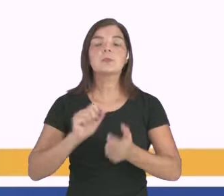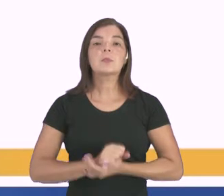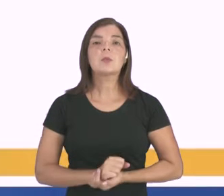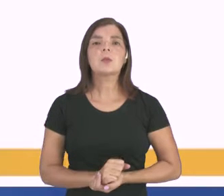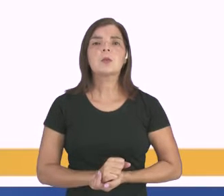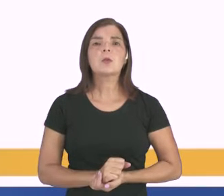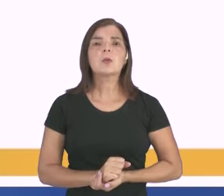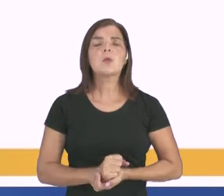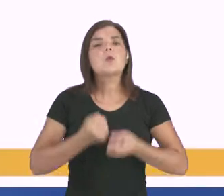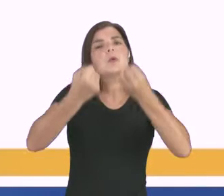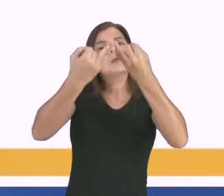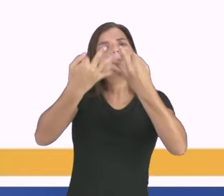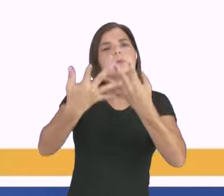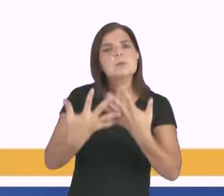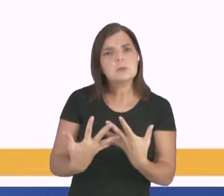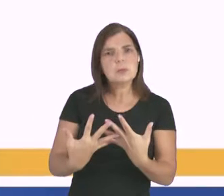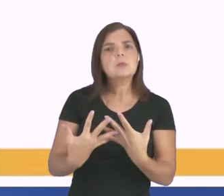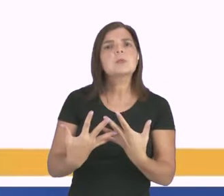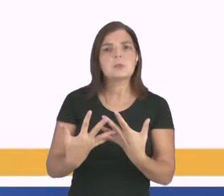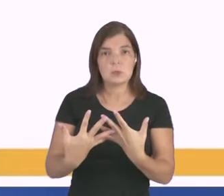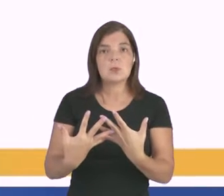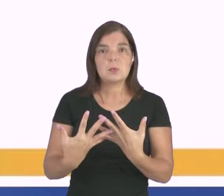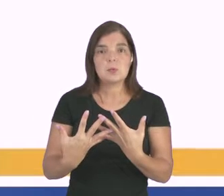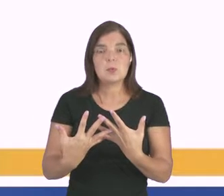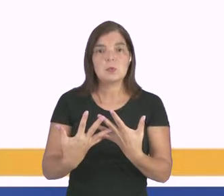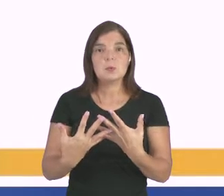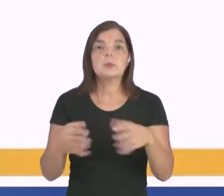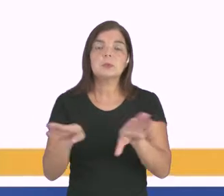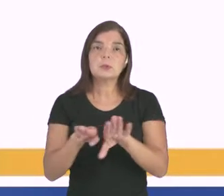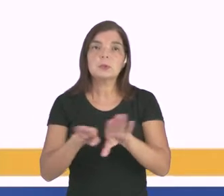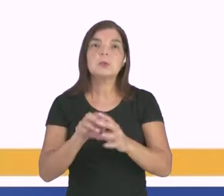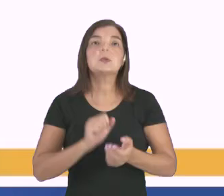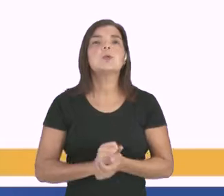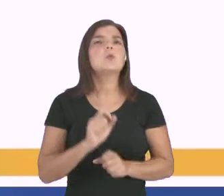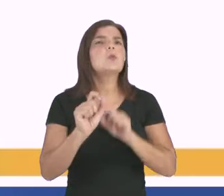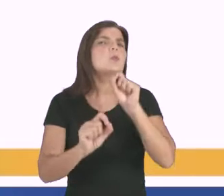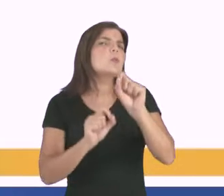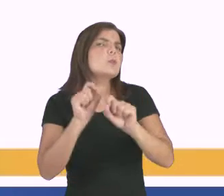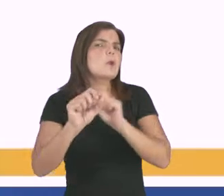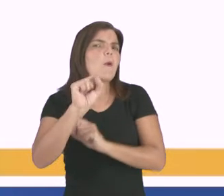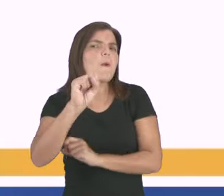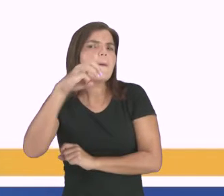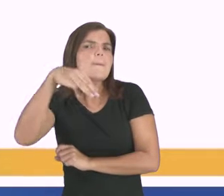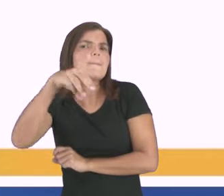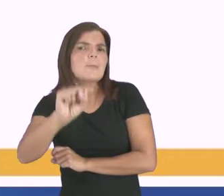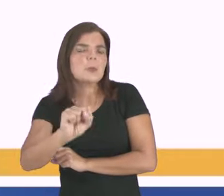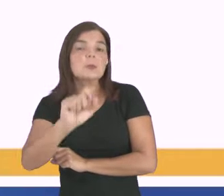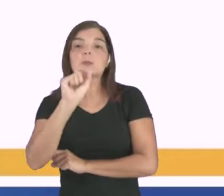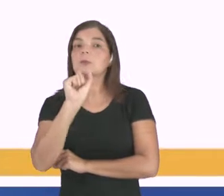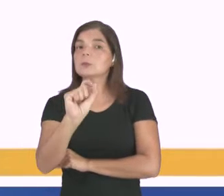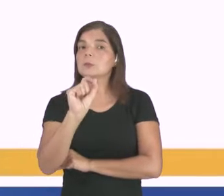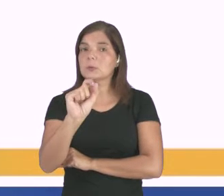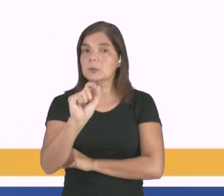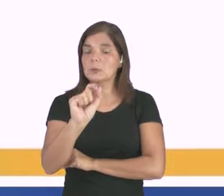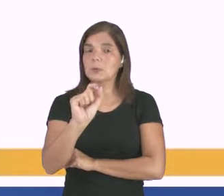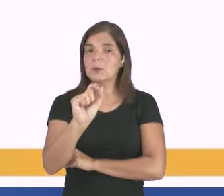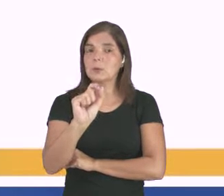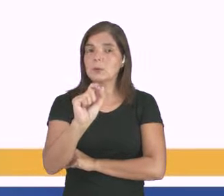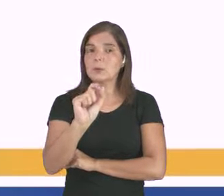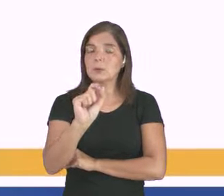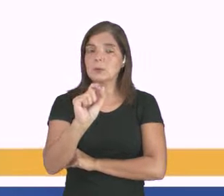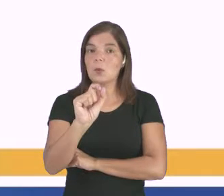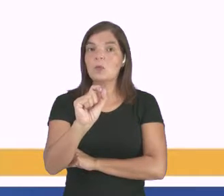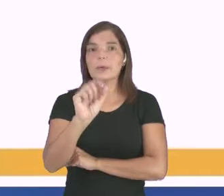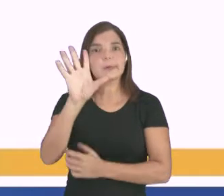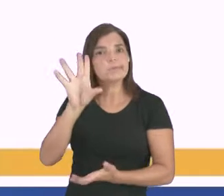O conceito que a Organização Mundial de Saúde, que eu falei para vocês, traz sobre o que seria, o que